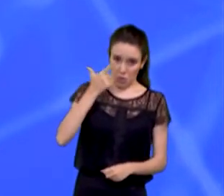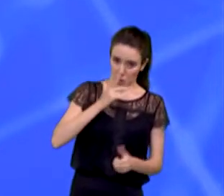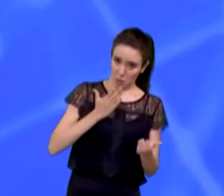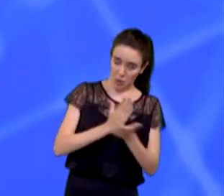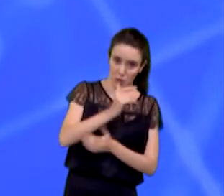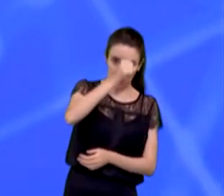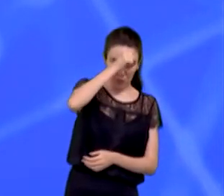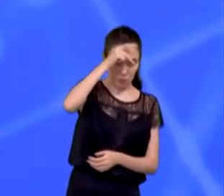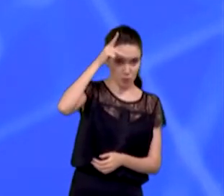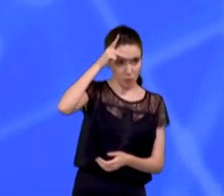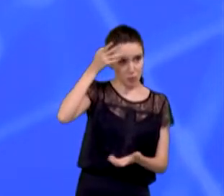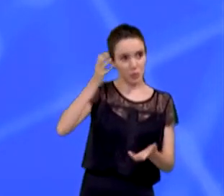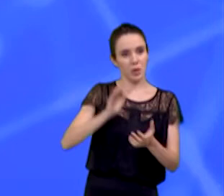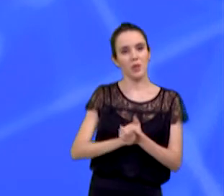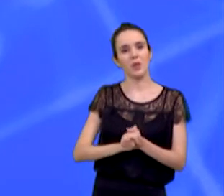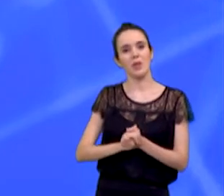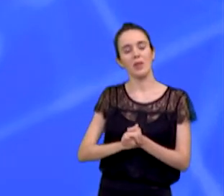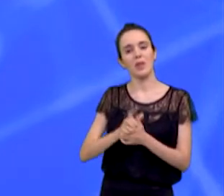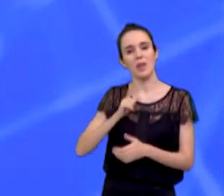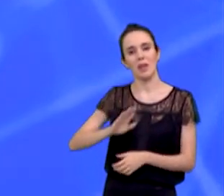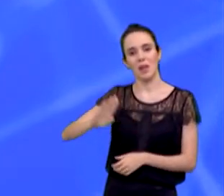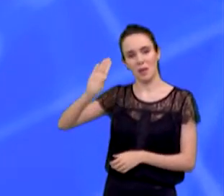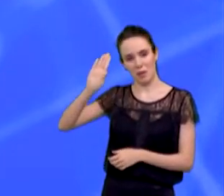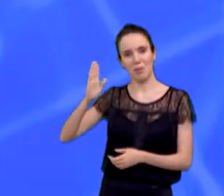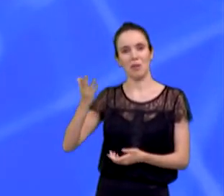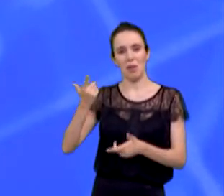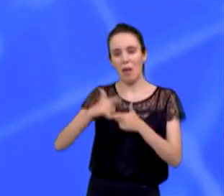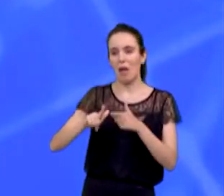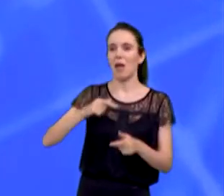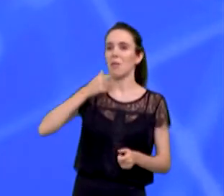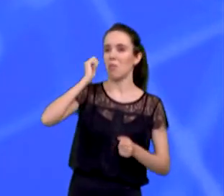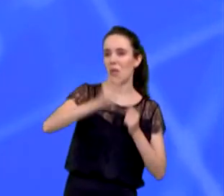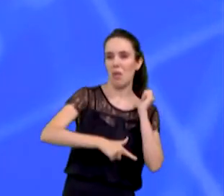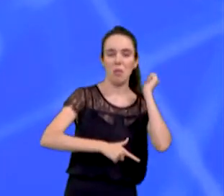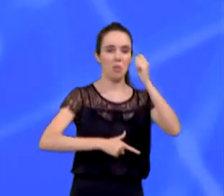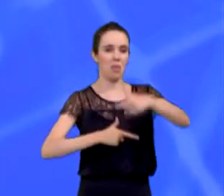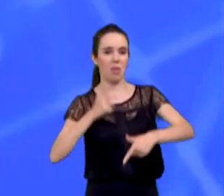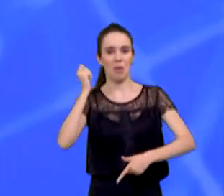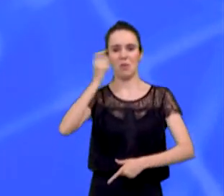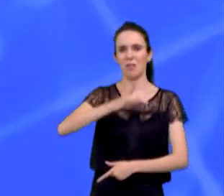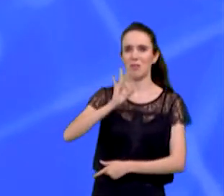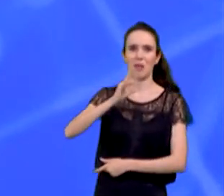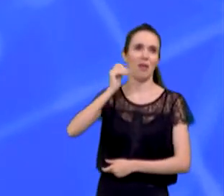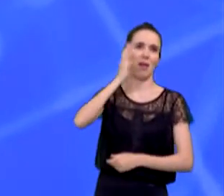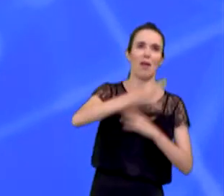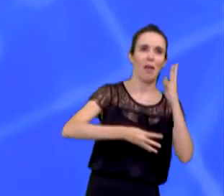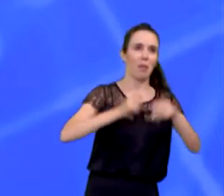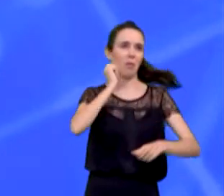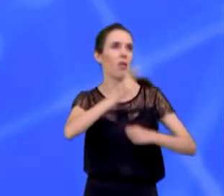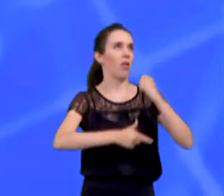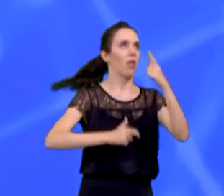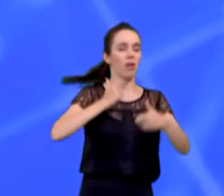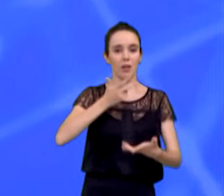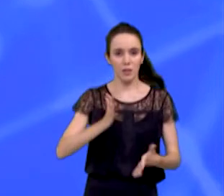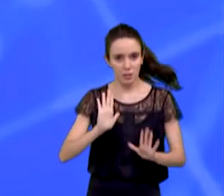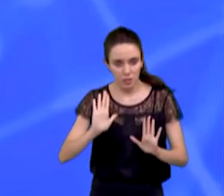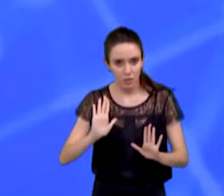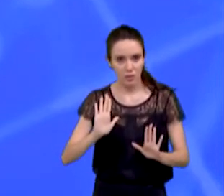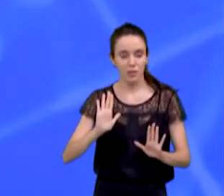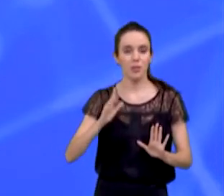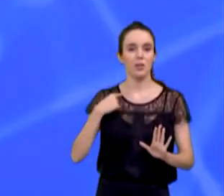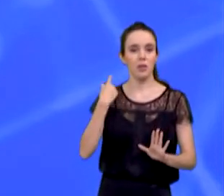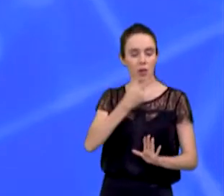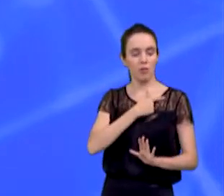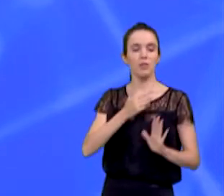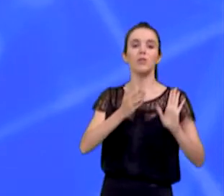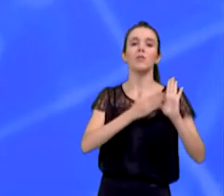aqui candidato médico que só soube criticar. Outros candidatos também, só criticando. Nós temos uma proposta para resolver